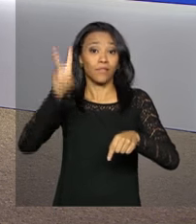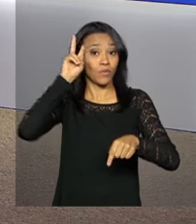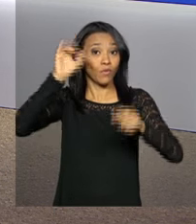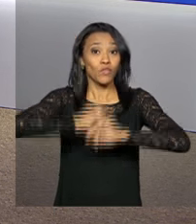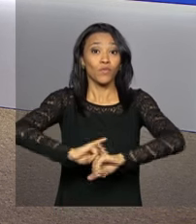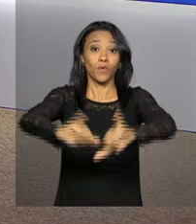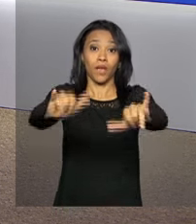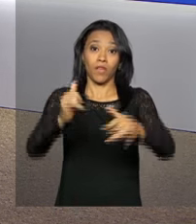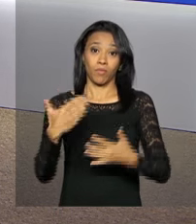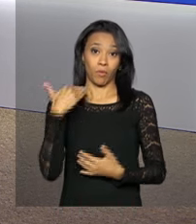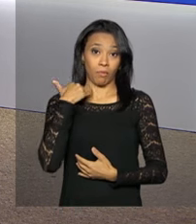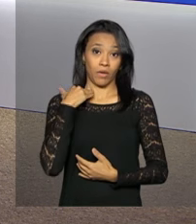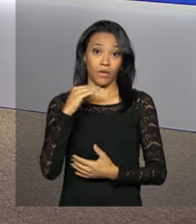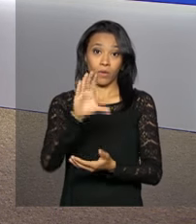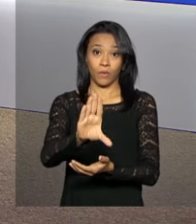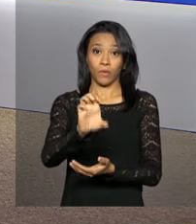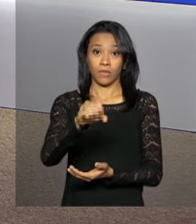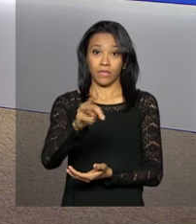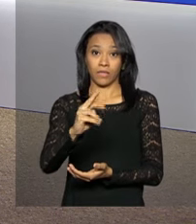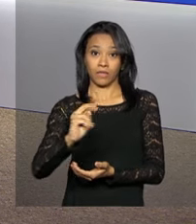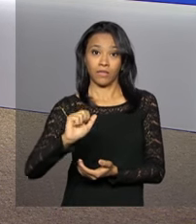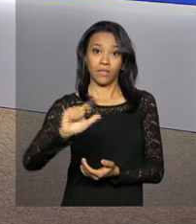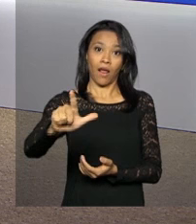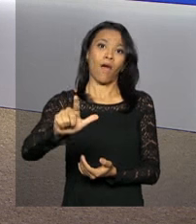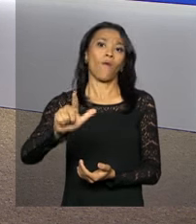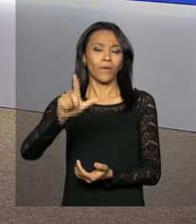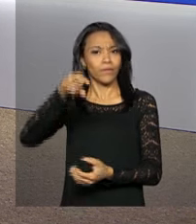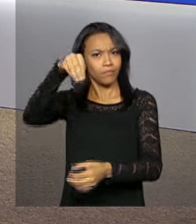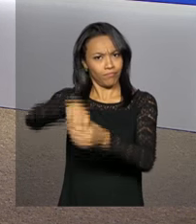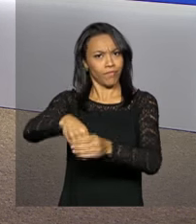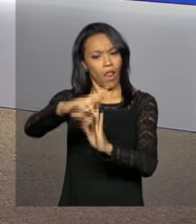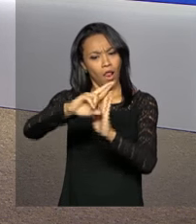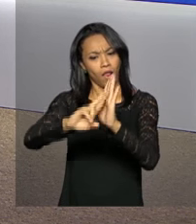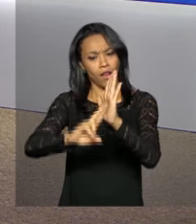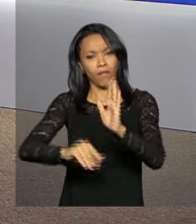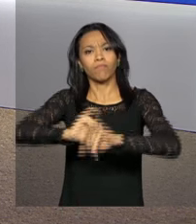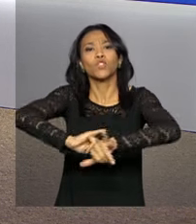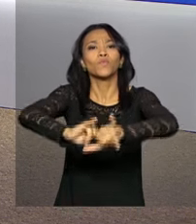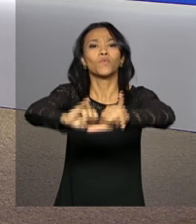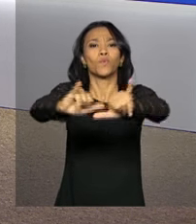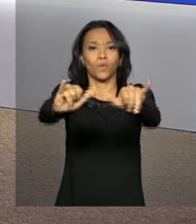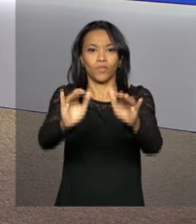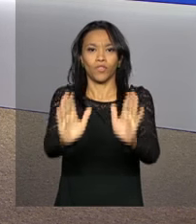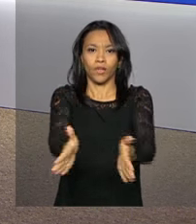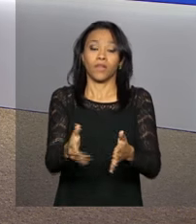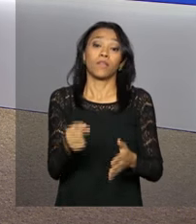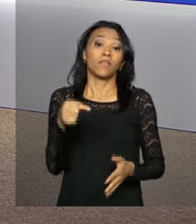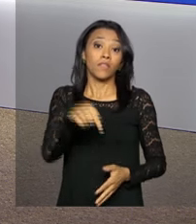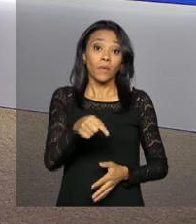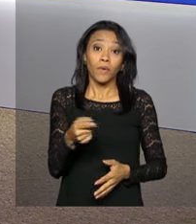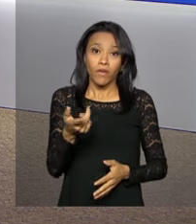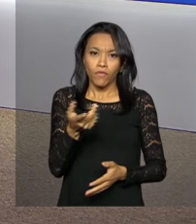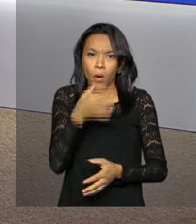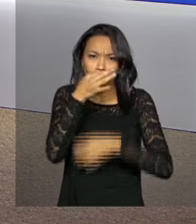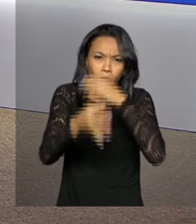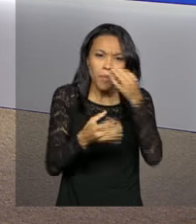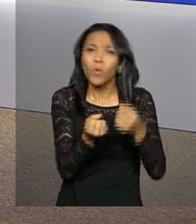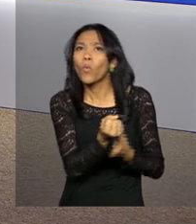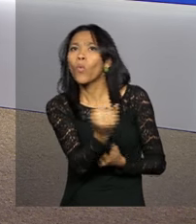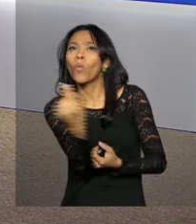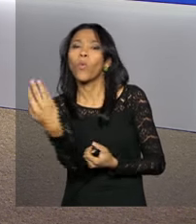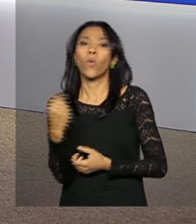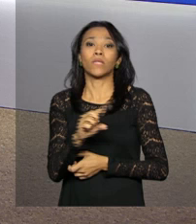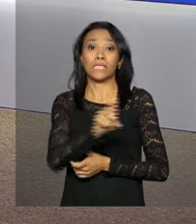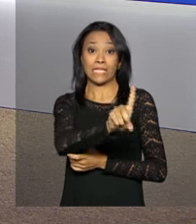Banco Central e constam no relatório de mercado da instituição, o boletim FOX. O levantamento foi feito com mais de 100